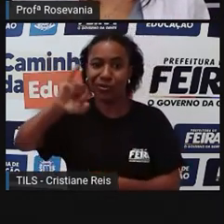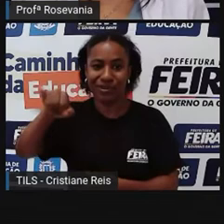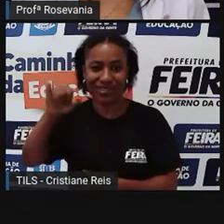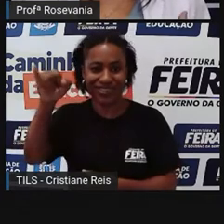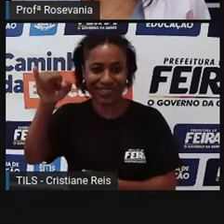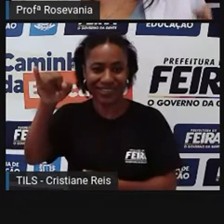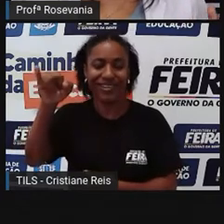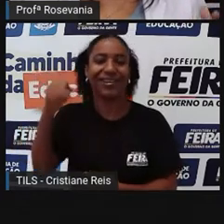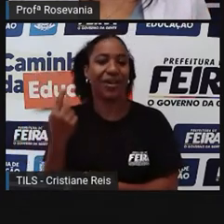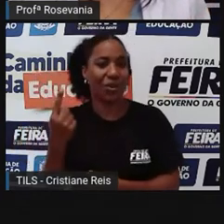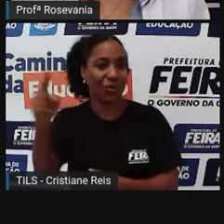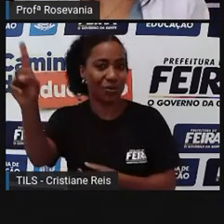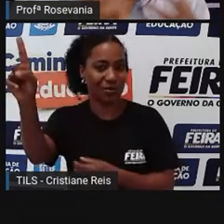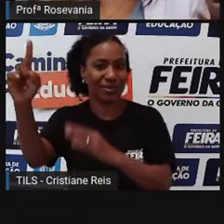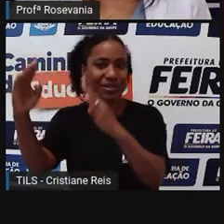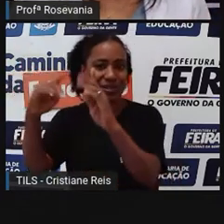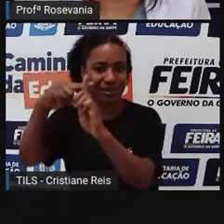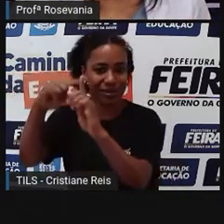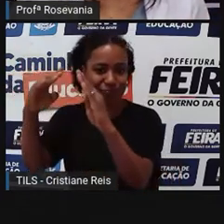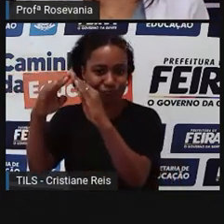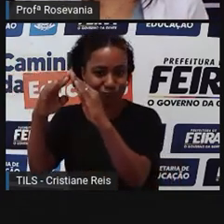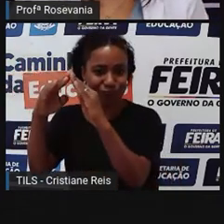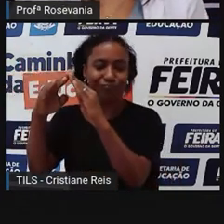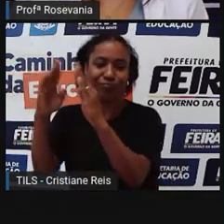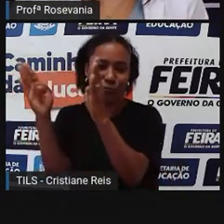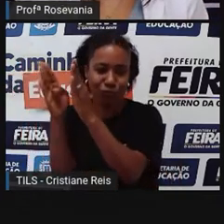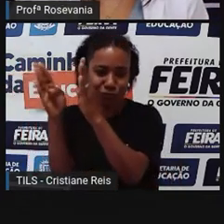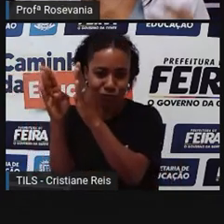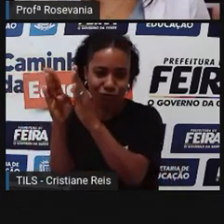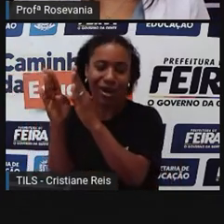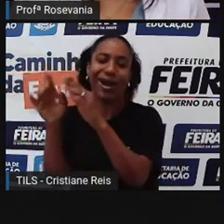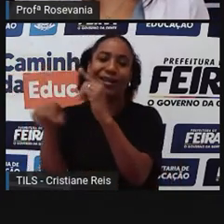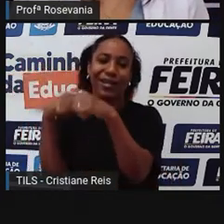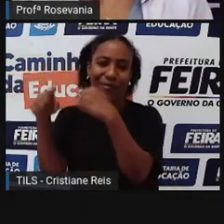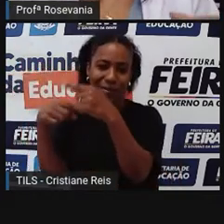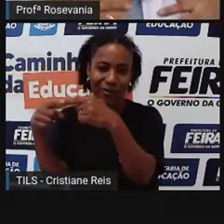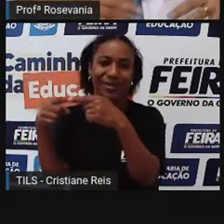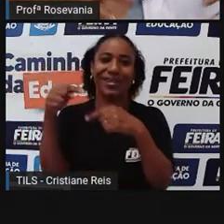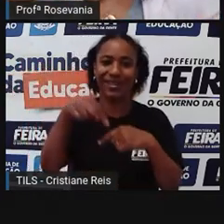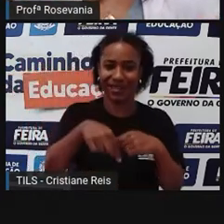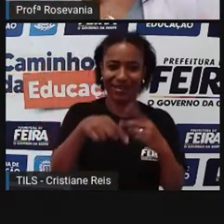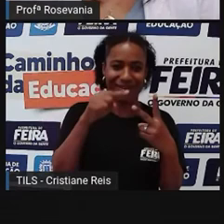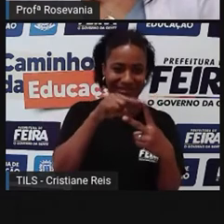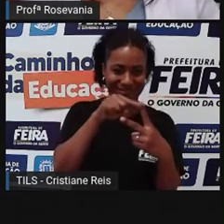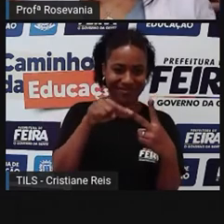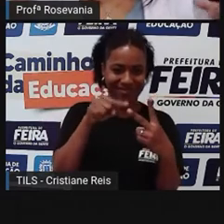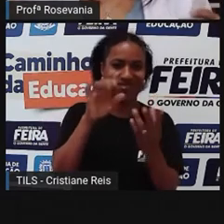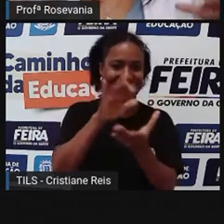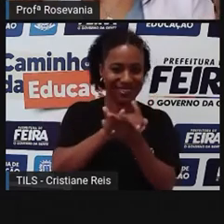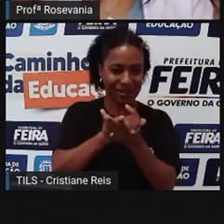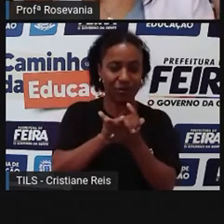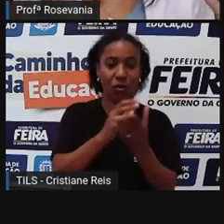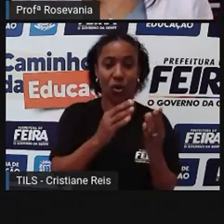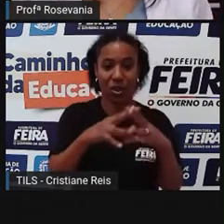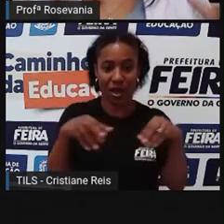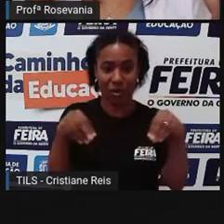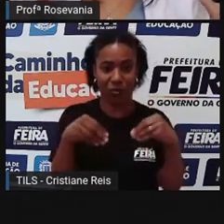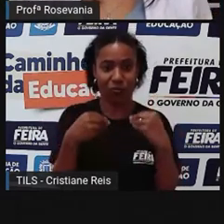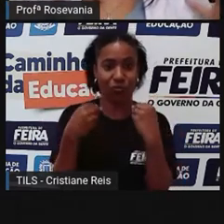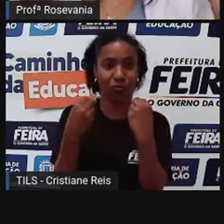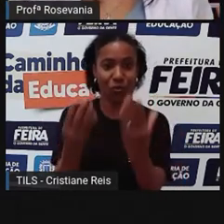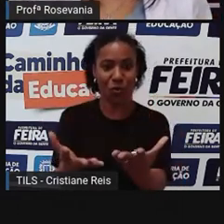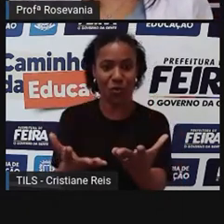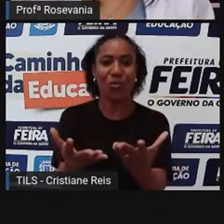Quando ela foi instalada aí com a doação desse terreno, né, da família Barbosa, o que que aconteceu? A cidade